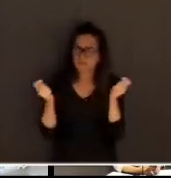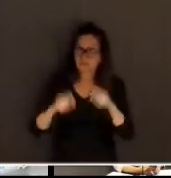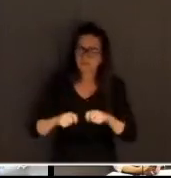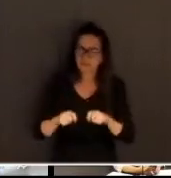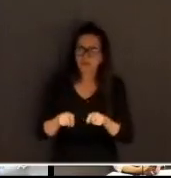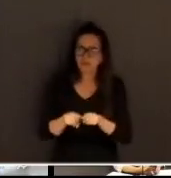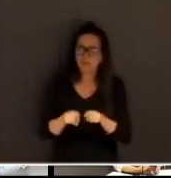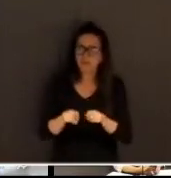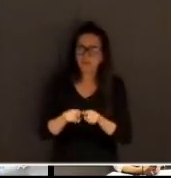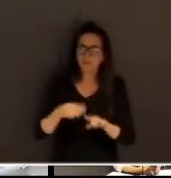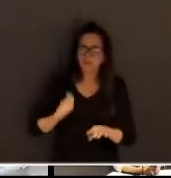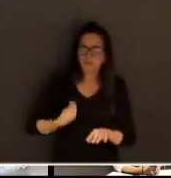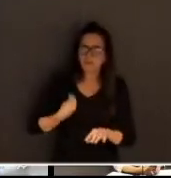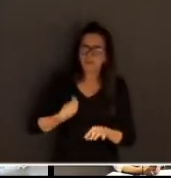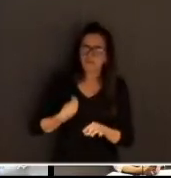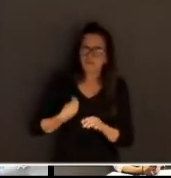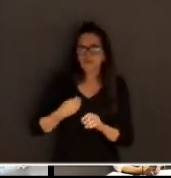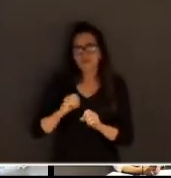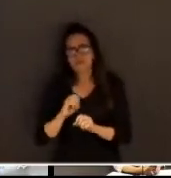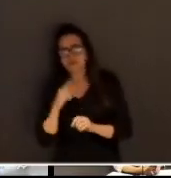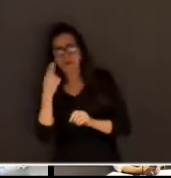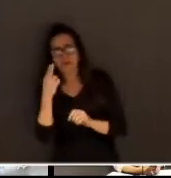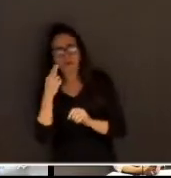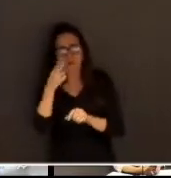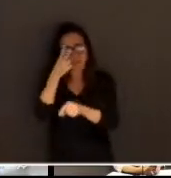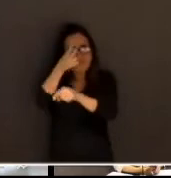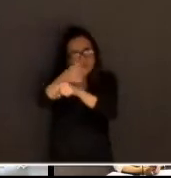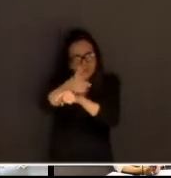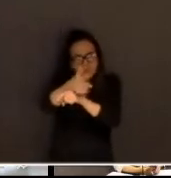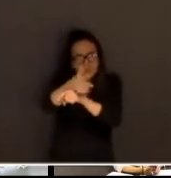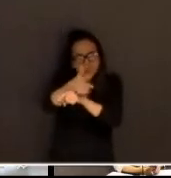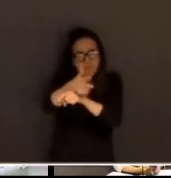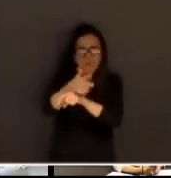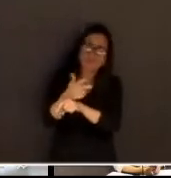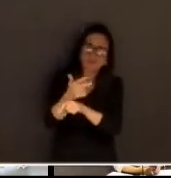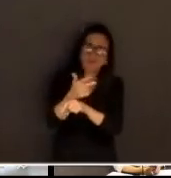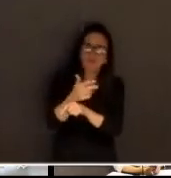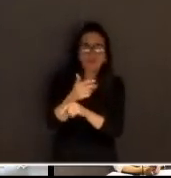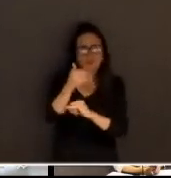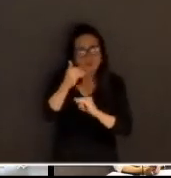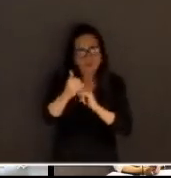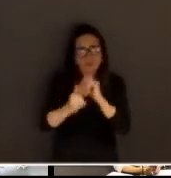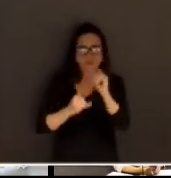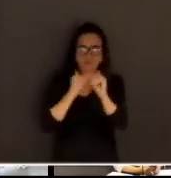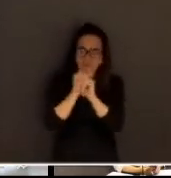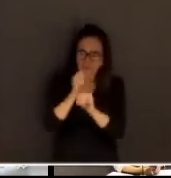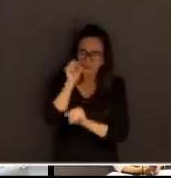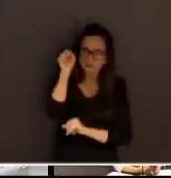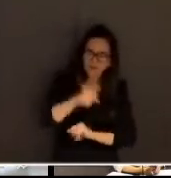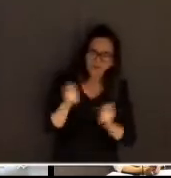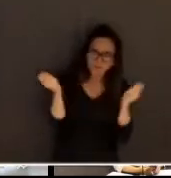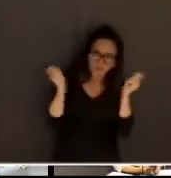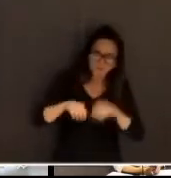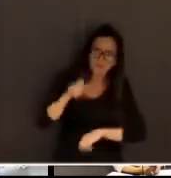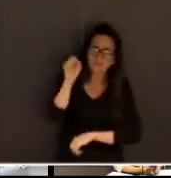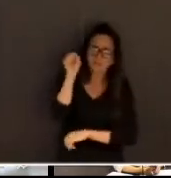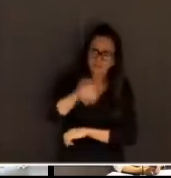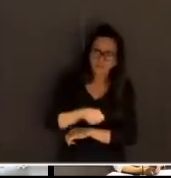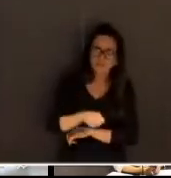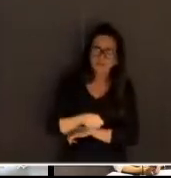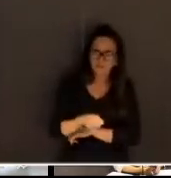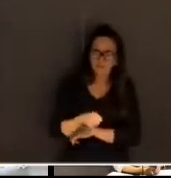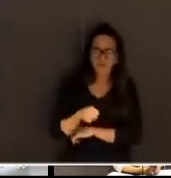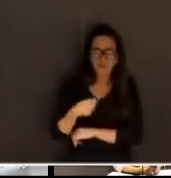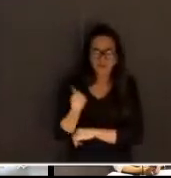testemunha por videoconferência, tomar, inclusive, depois da pandemia, isso também viria uma regra, porque, às vezes, a gente pode até ter condição de ouvir aquela